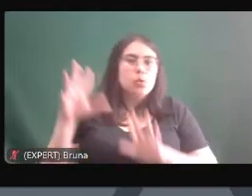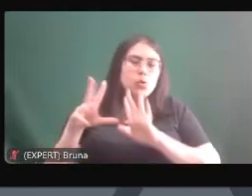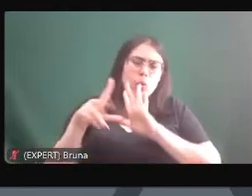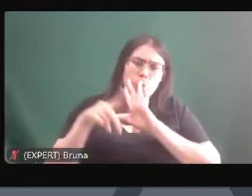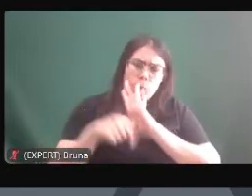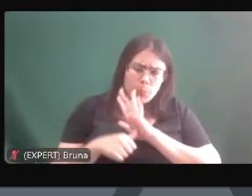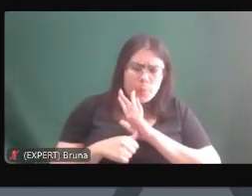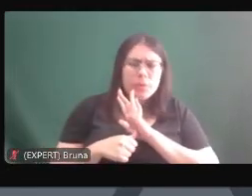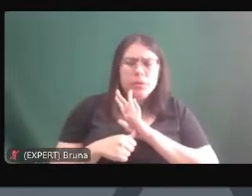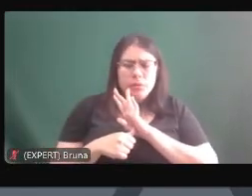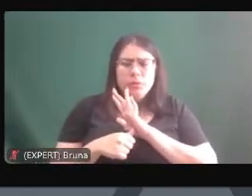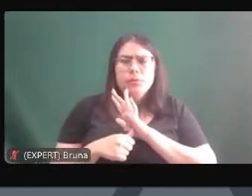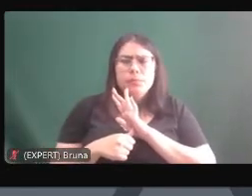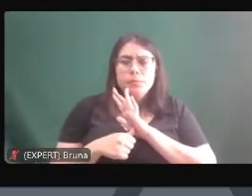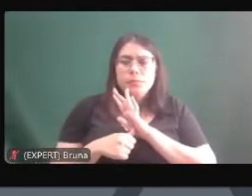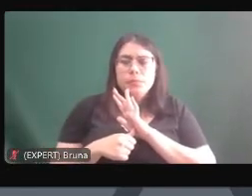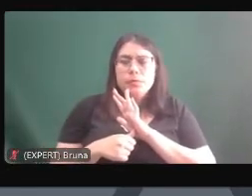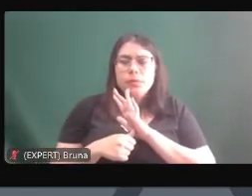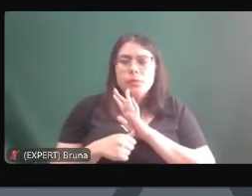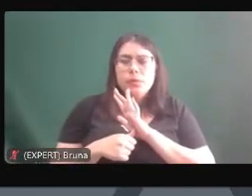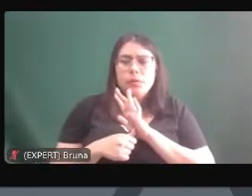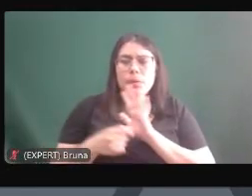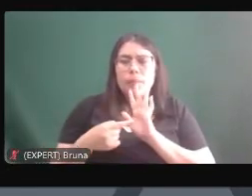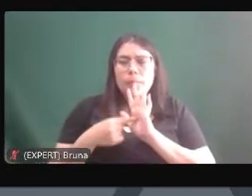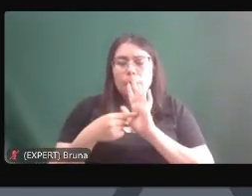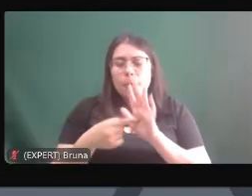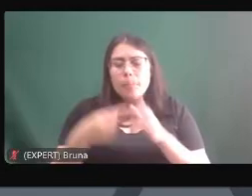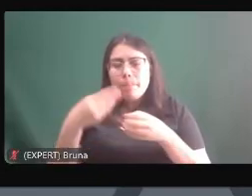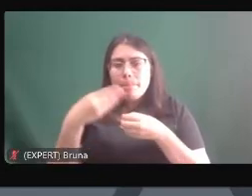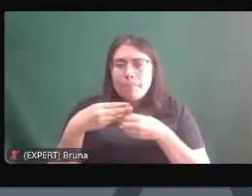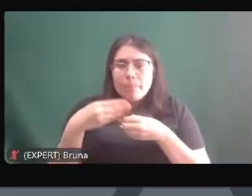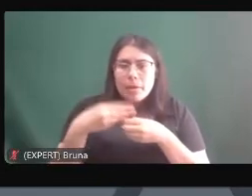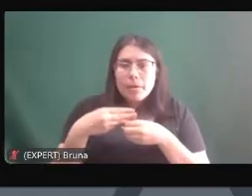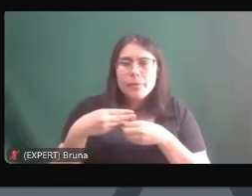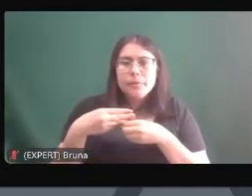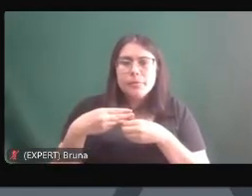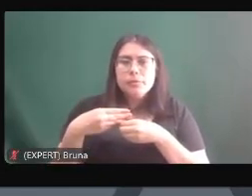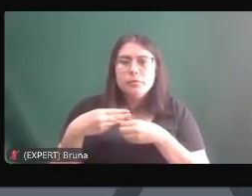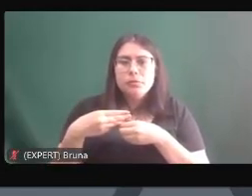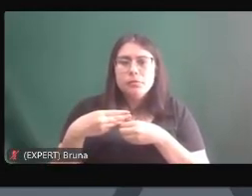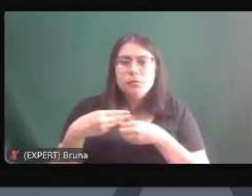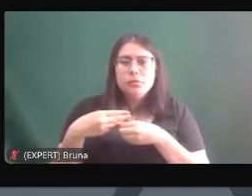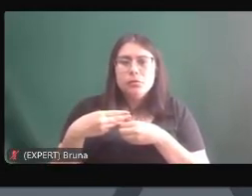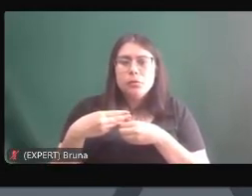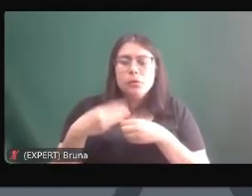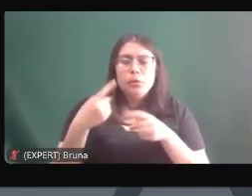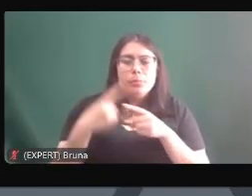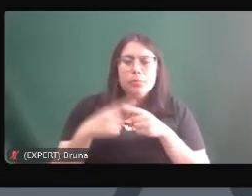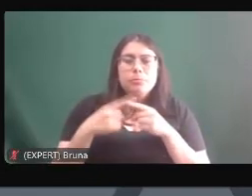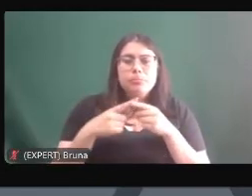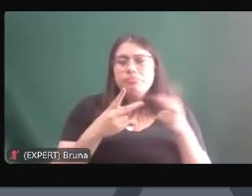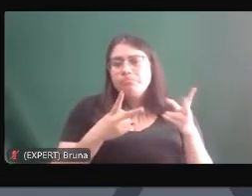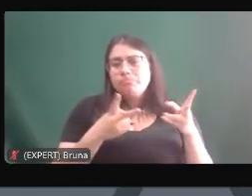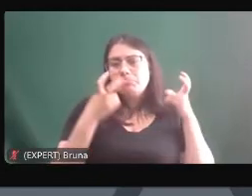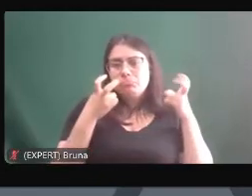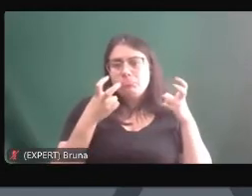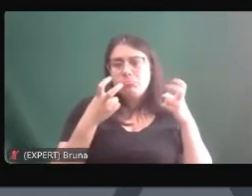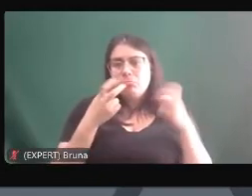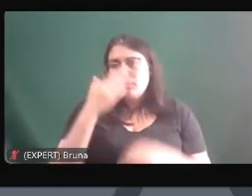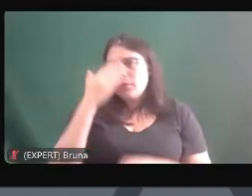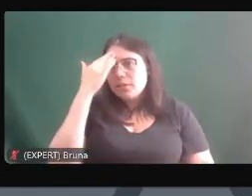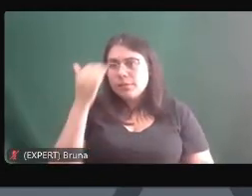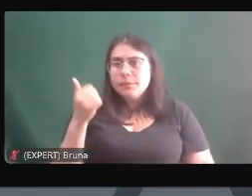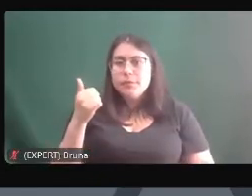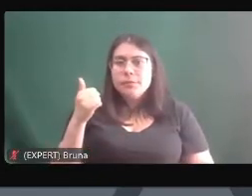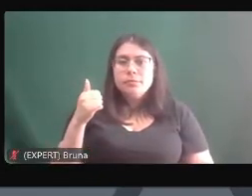das pessoas de viver nos bairros onde elas vivem porque é uma coisa que a gente sabe muito bem